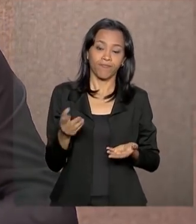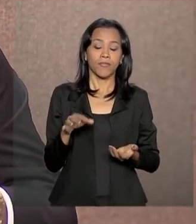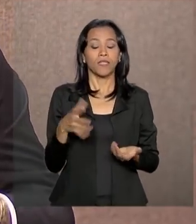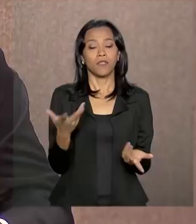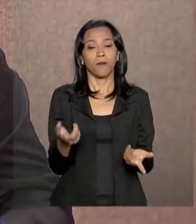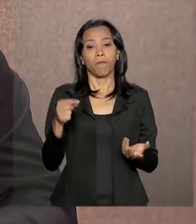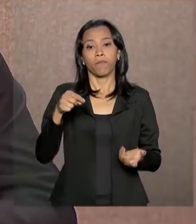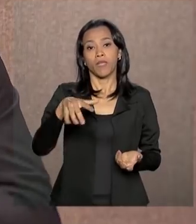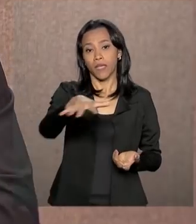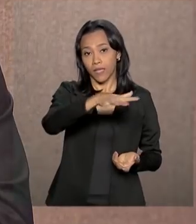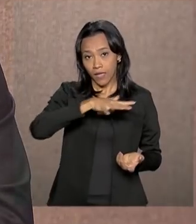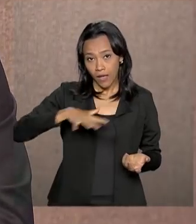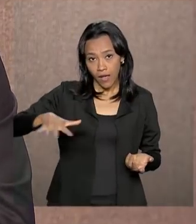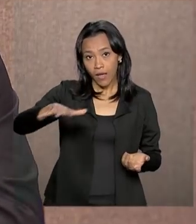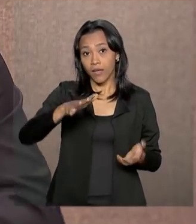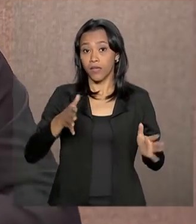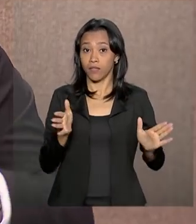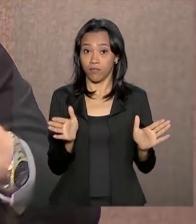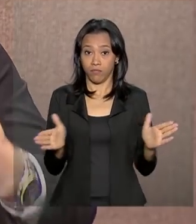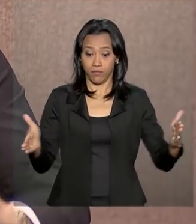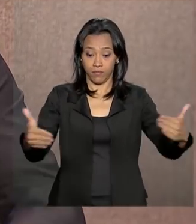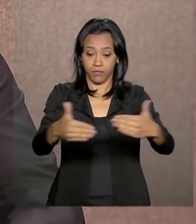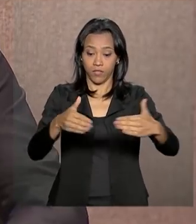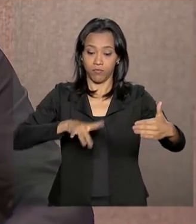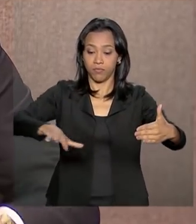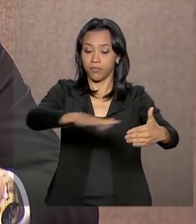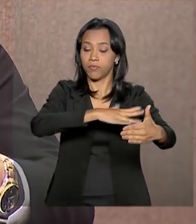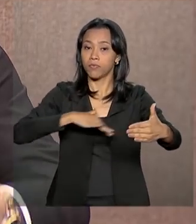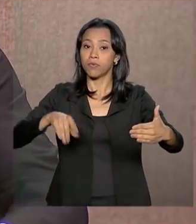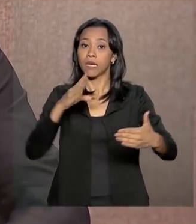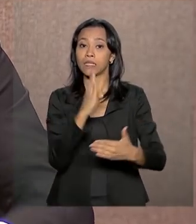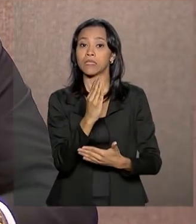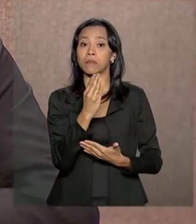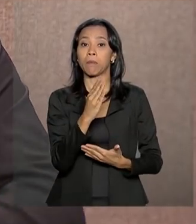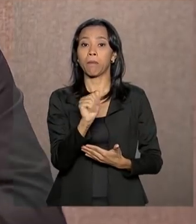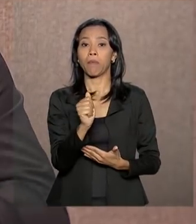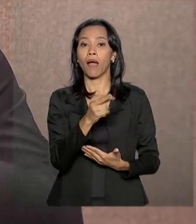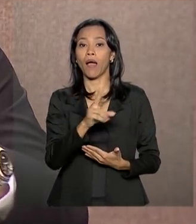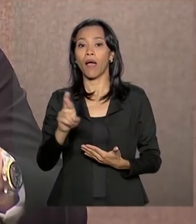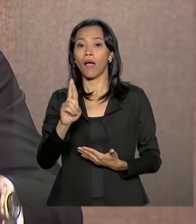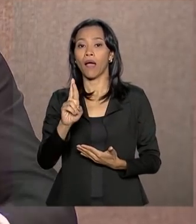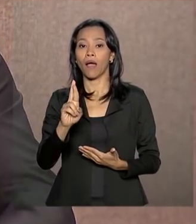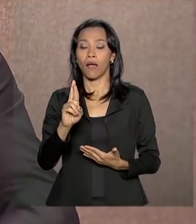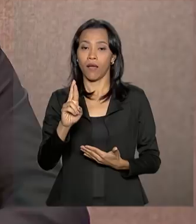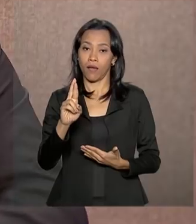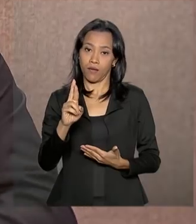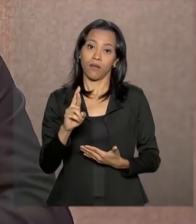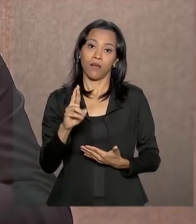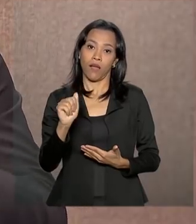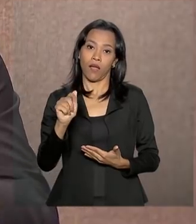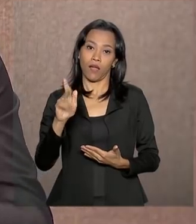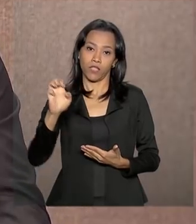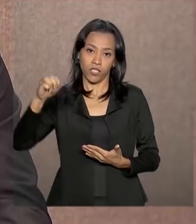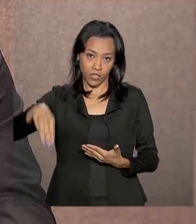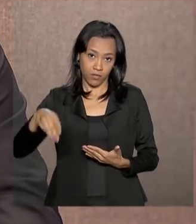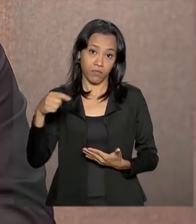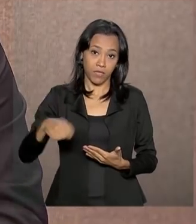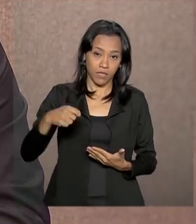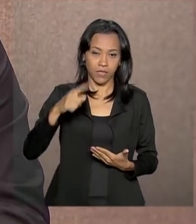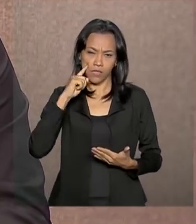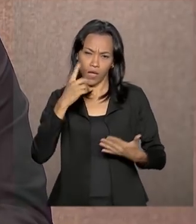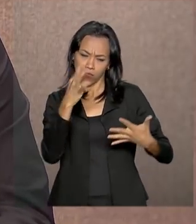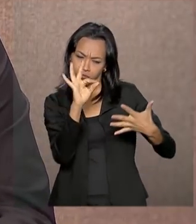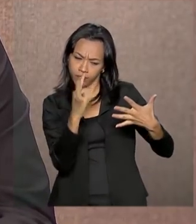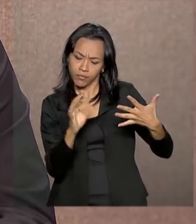mineração, que as barragens têm um risco, ele tem a obrigação de garantir que o monitoramento está em dia, que toda a instrumentação está